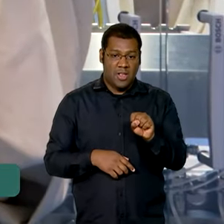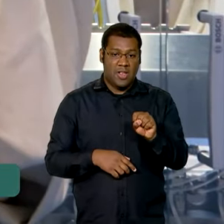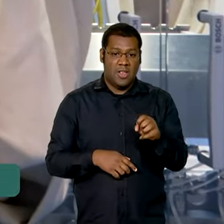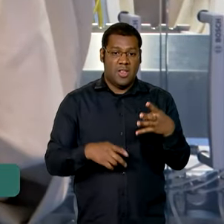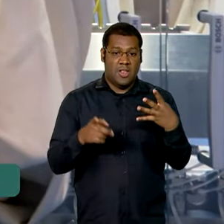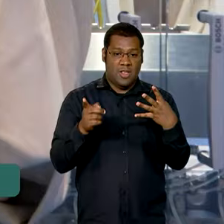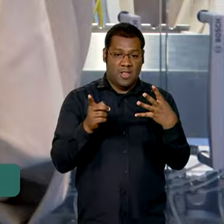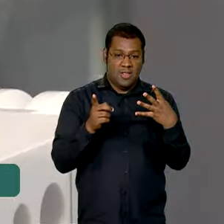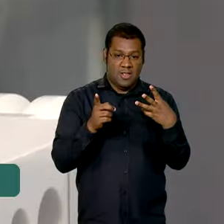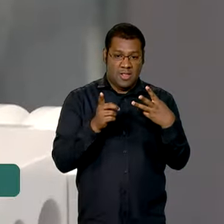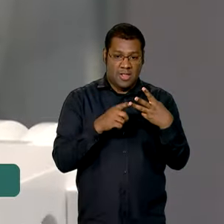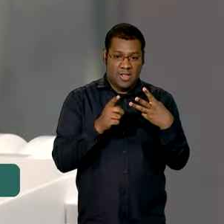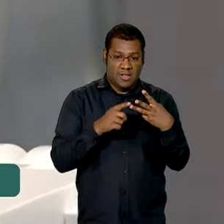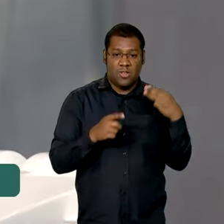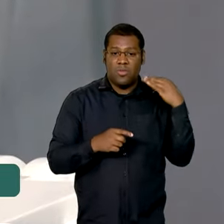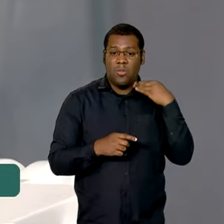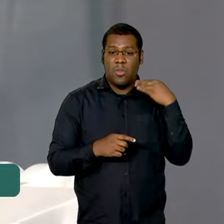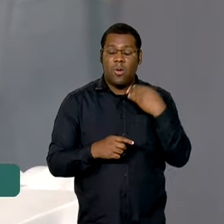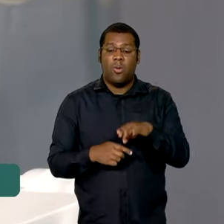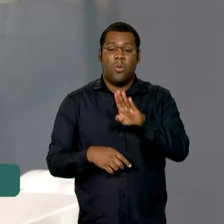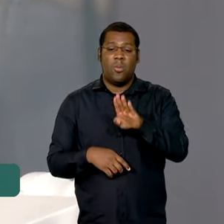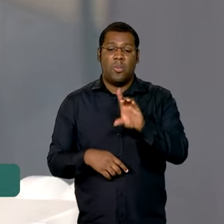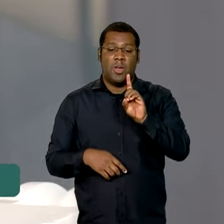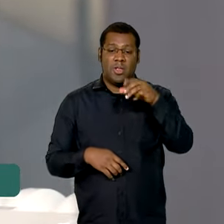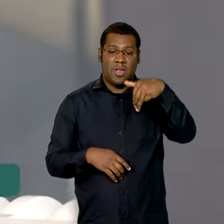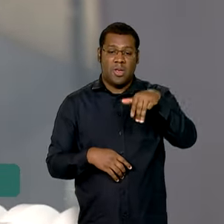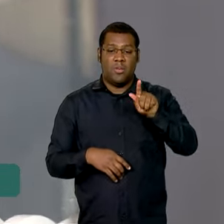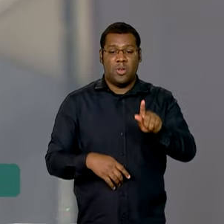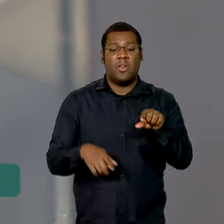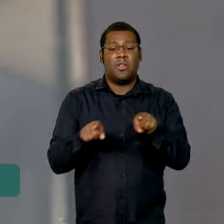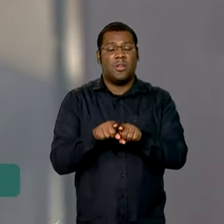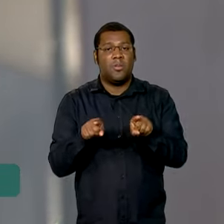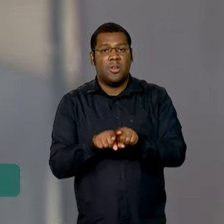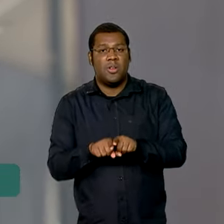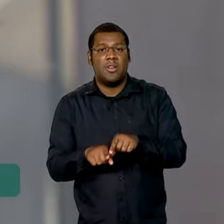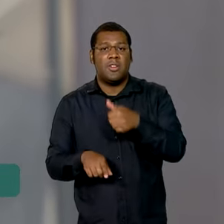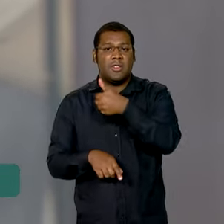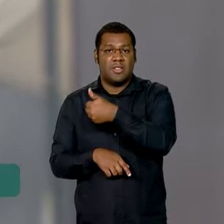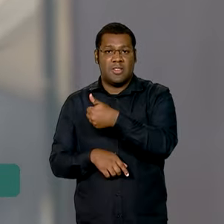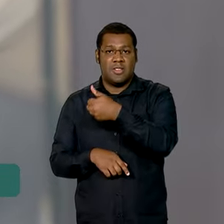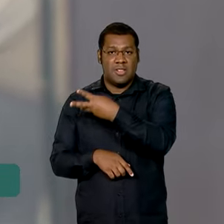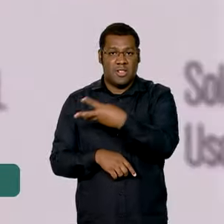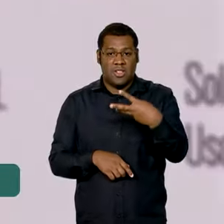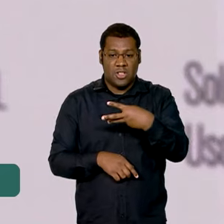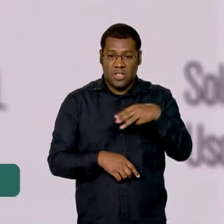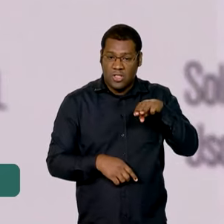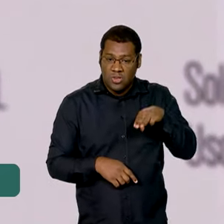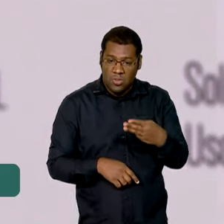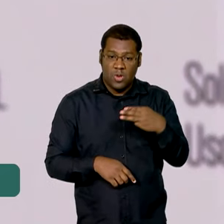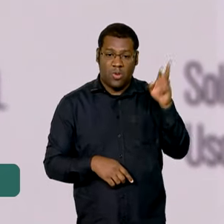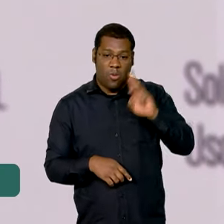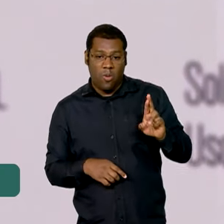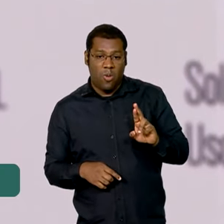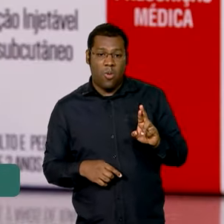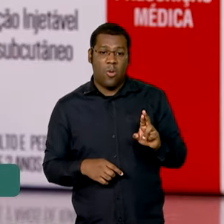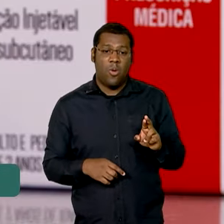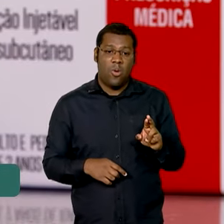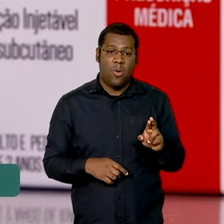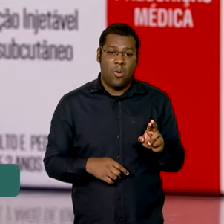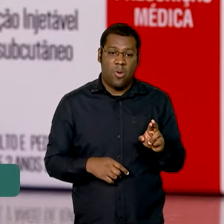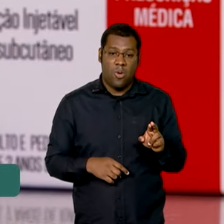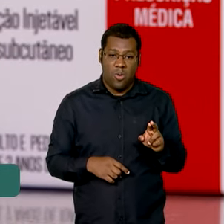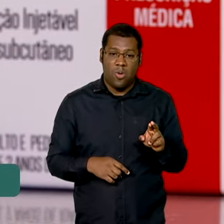o BDMG, além de mais R 133 milhões aportados também pelo